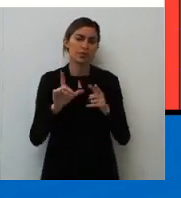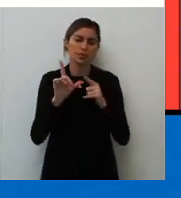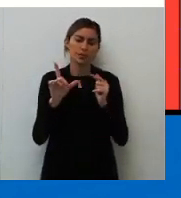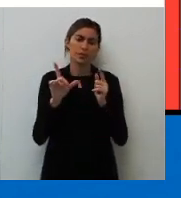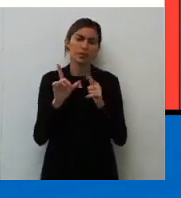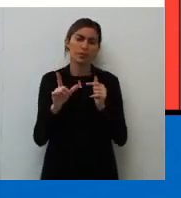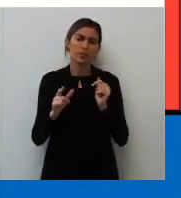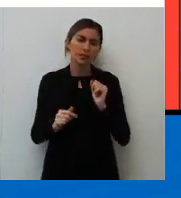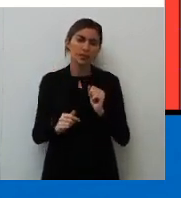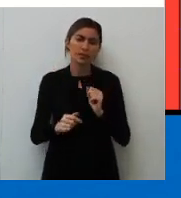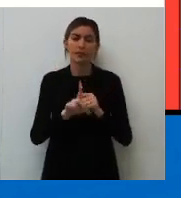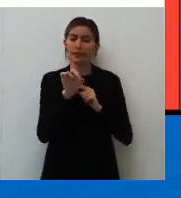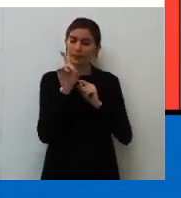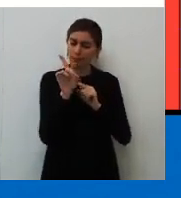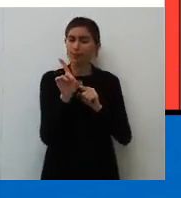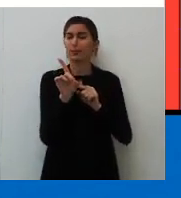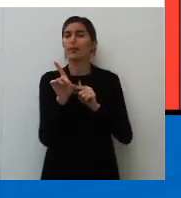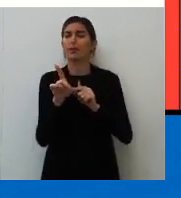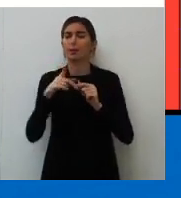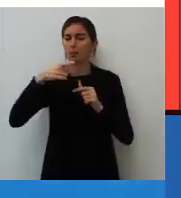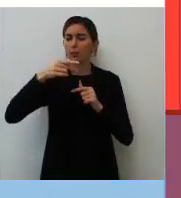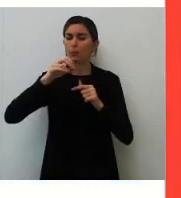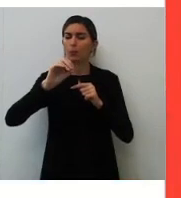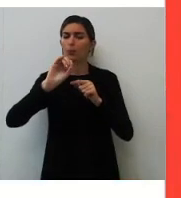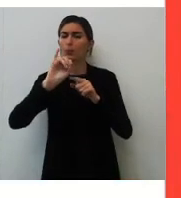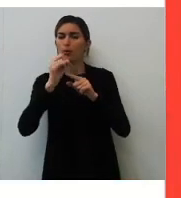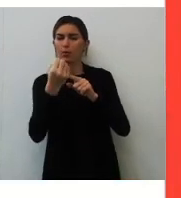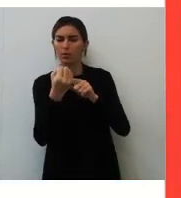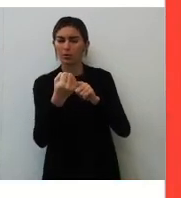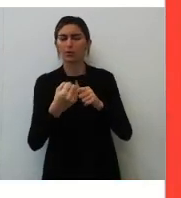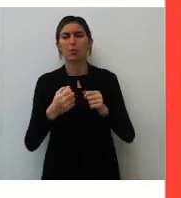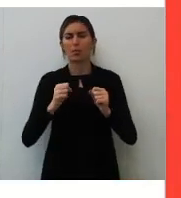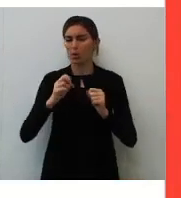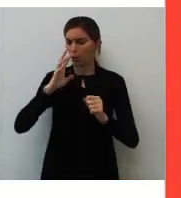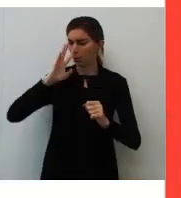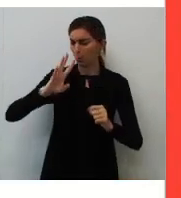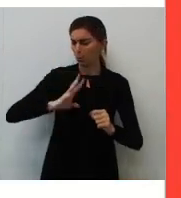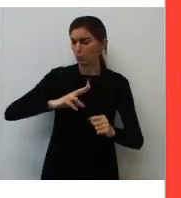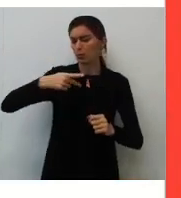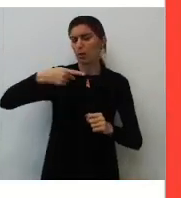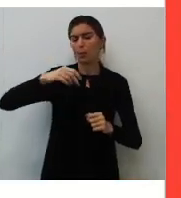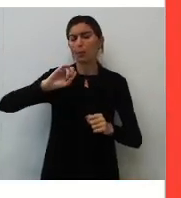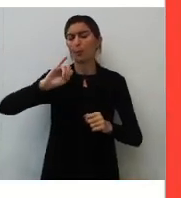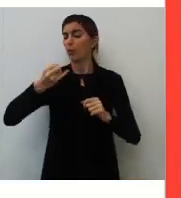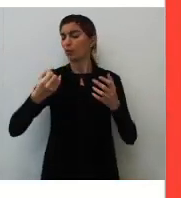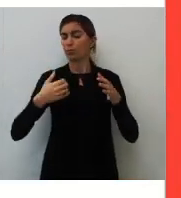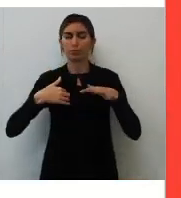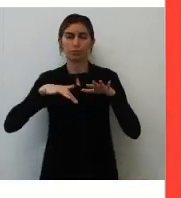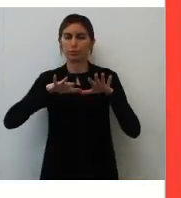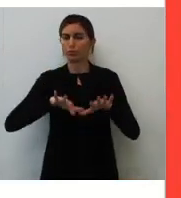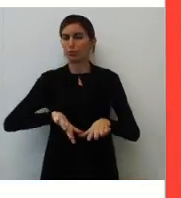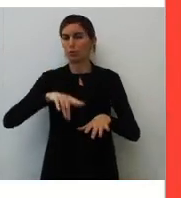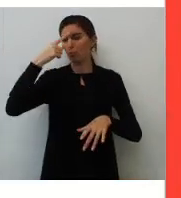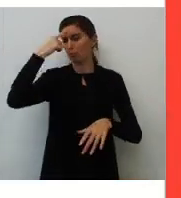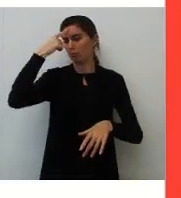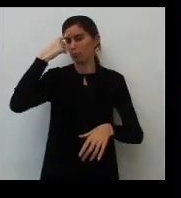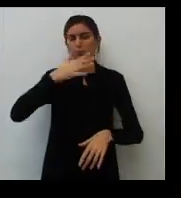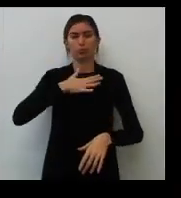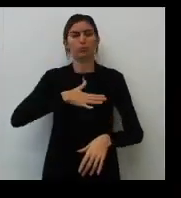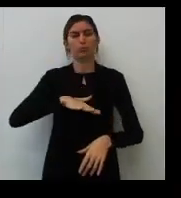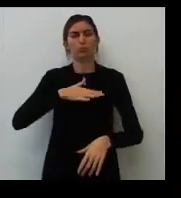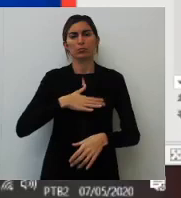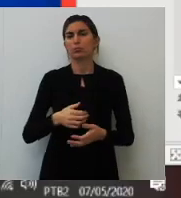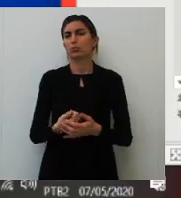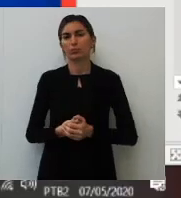D. Pois. Olha lá. Podem acusar-me pois estou com a consciência